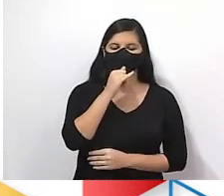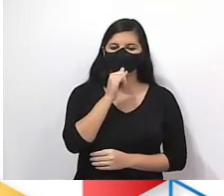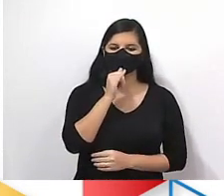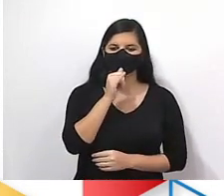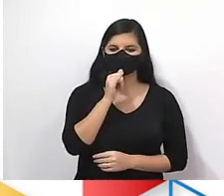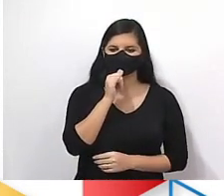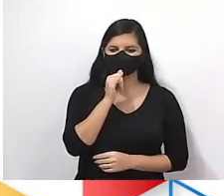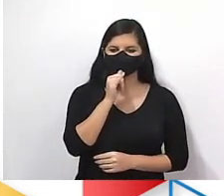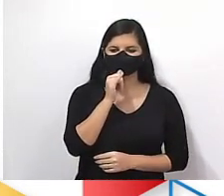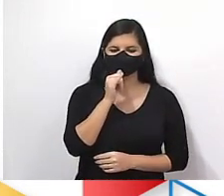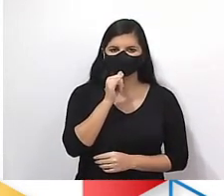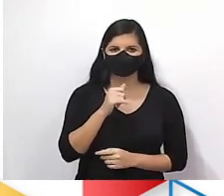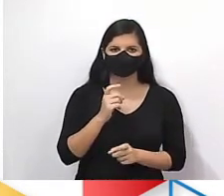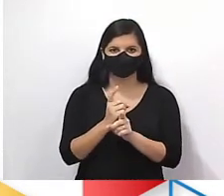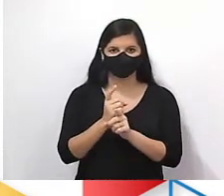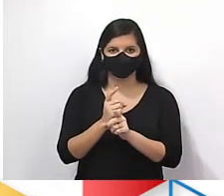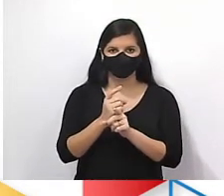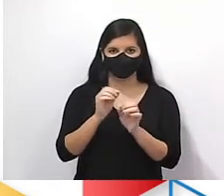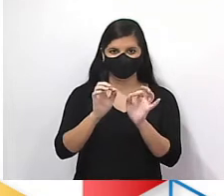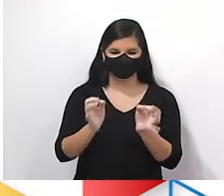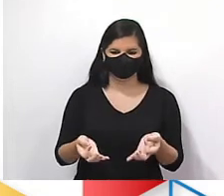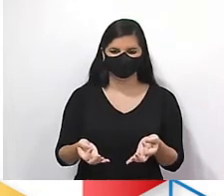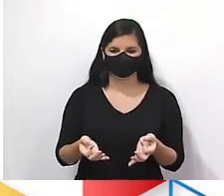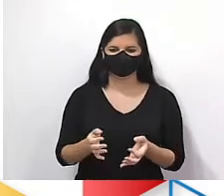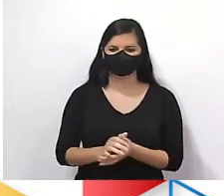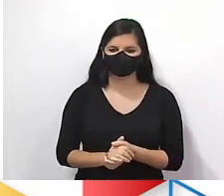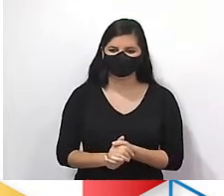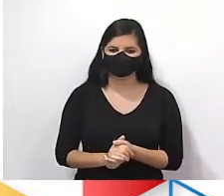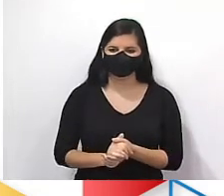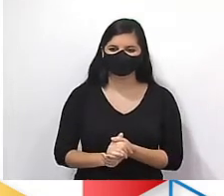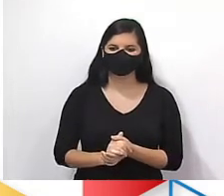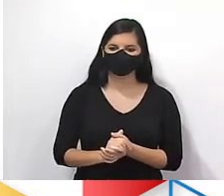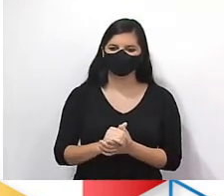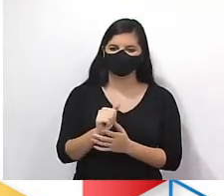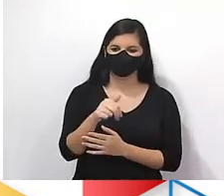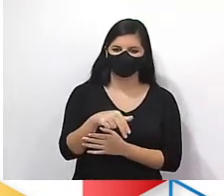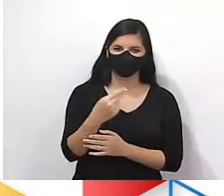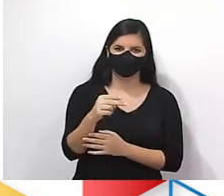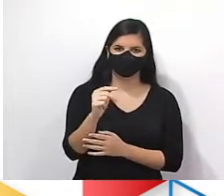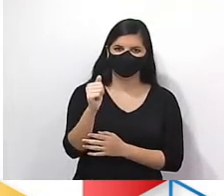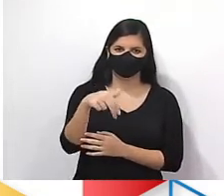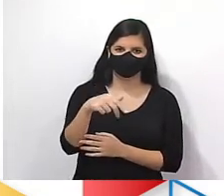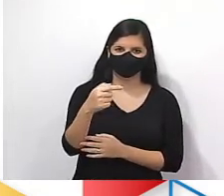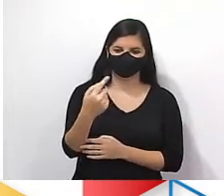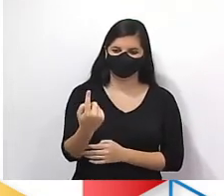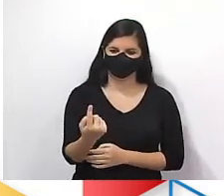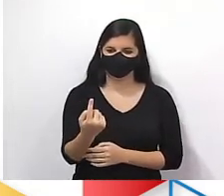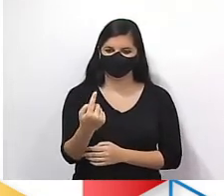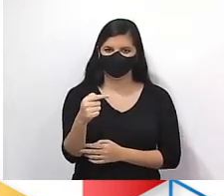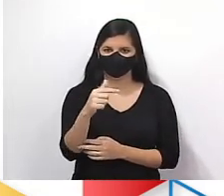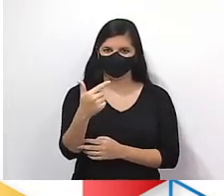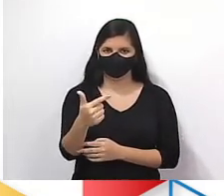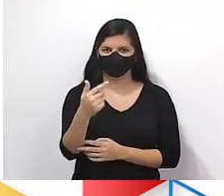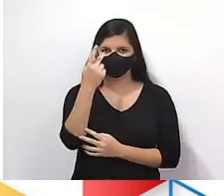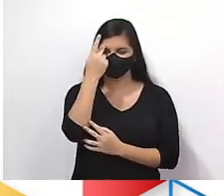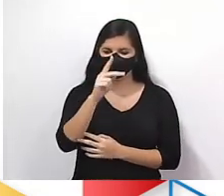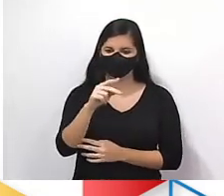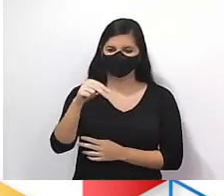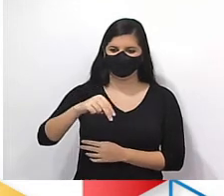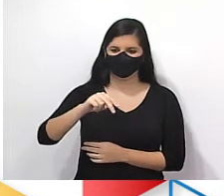de fórmula de recorrência. Um exemplo bem simples pra vocês. AN é igual a N menos 1 menos 2 para